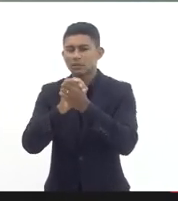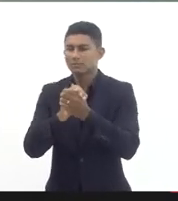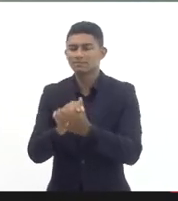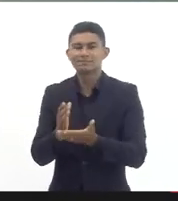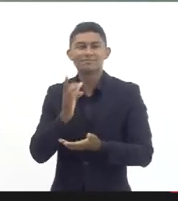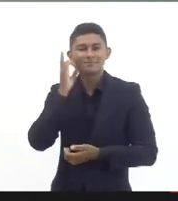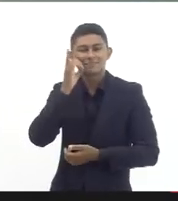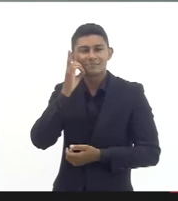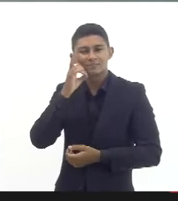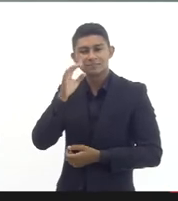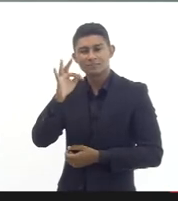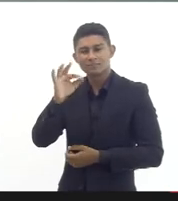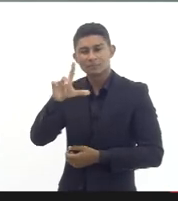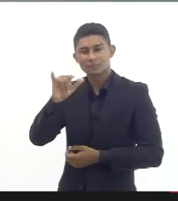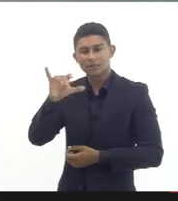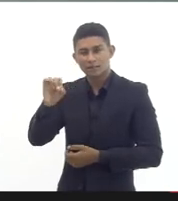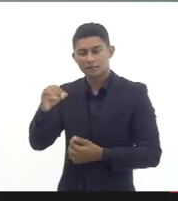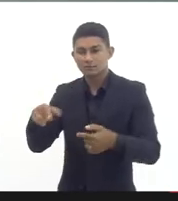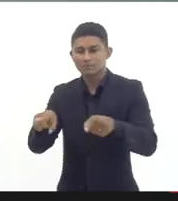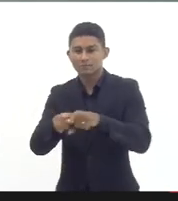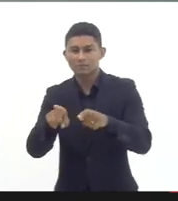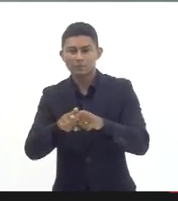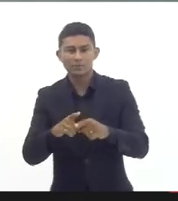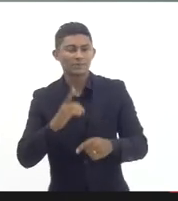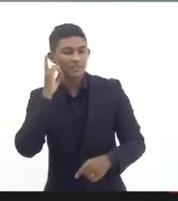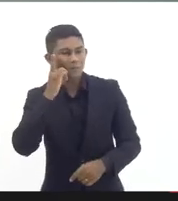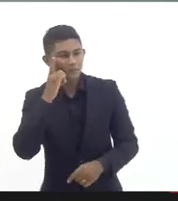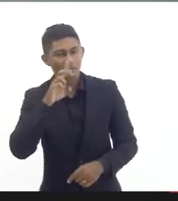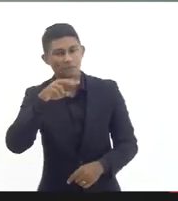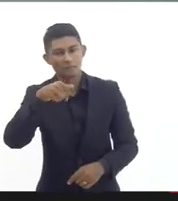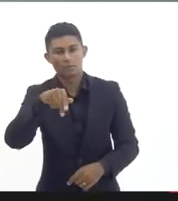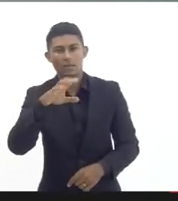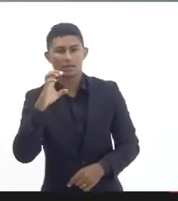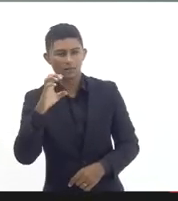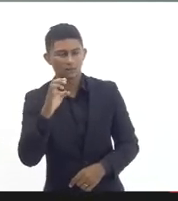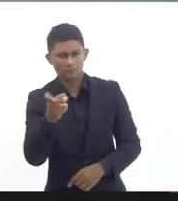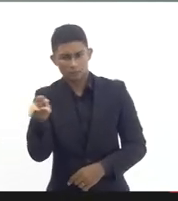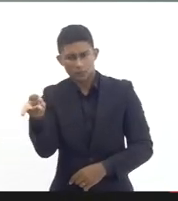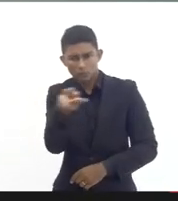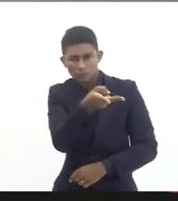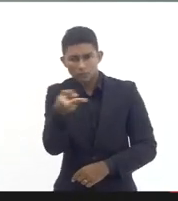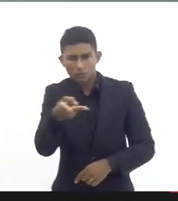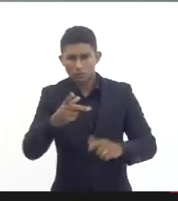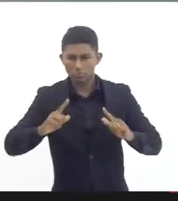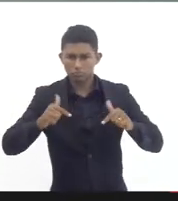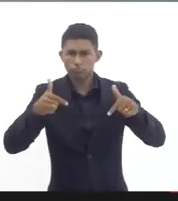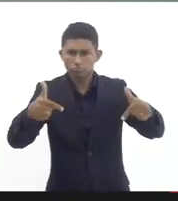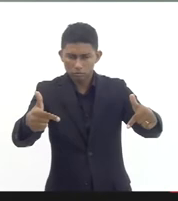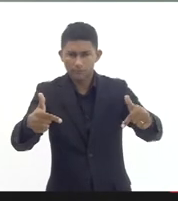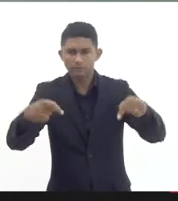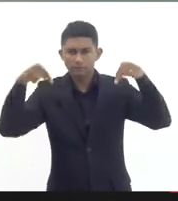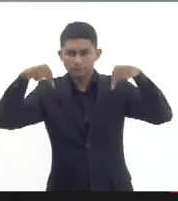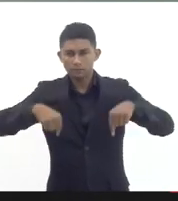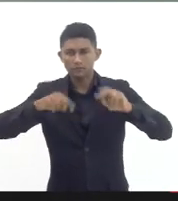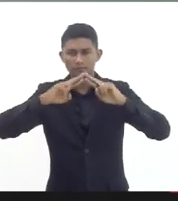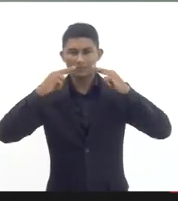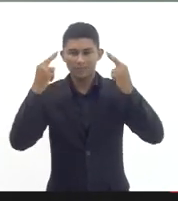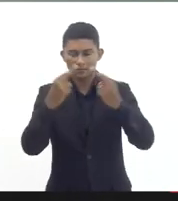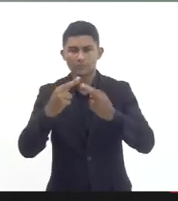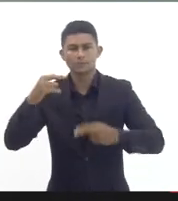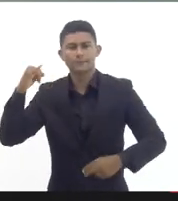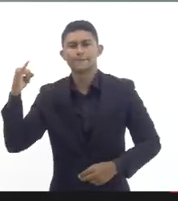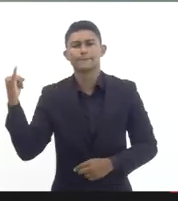Flávio Serafini Valtec Carneiro pela iniciativa de promover essa importante audiência pública